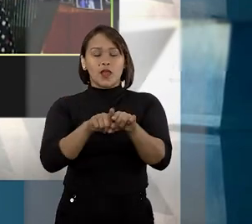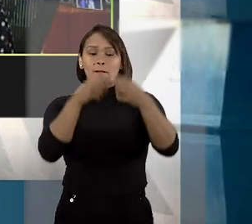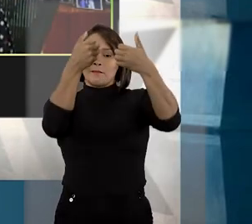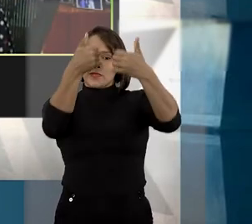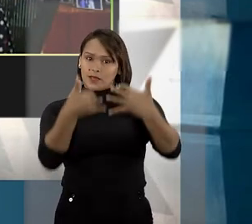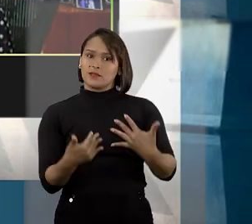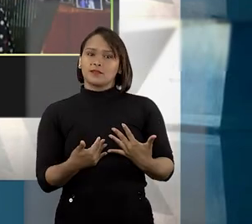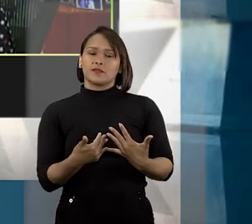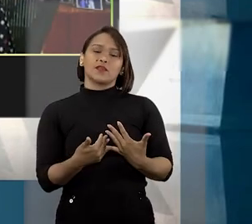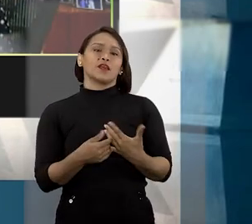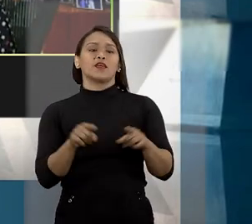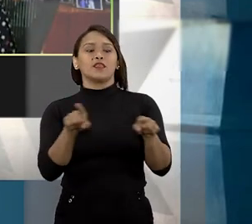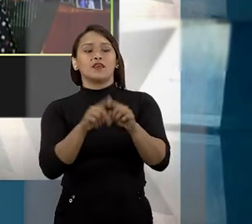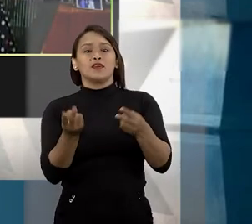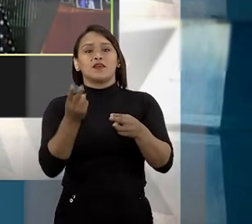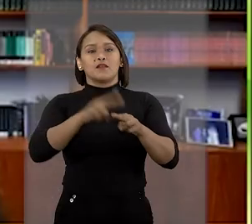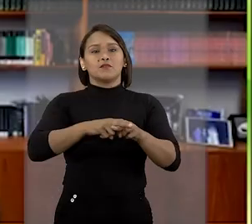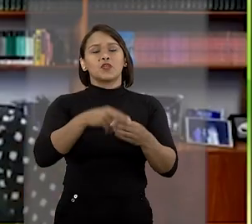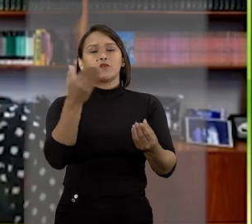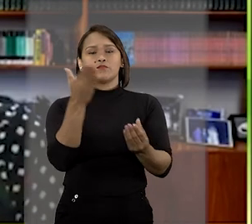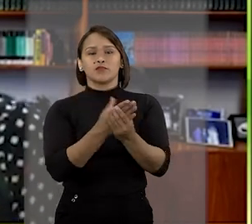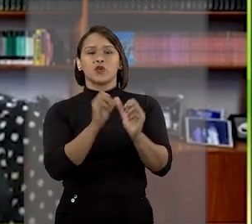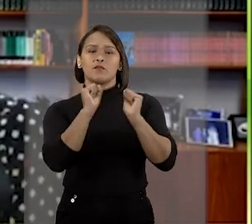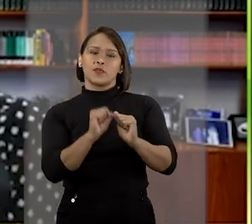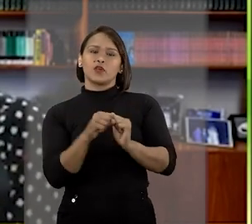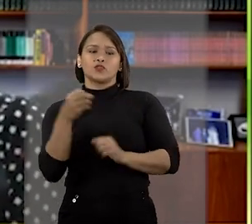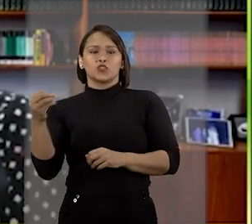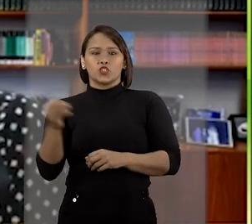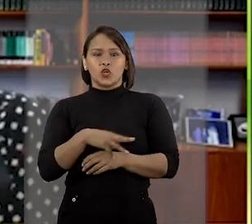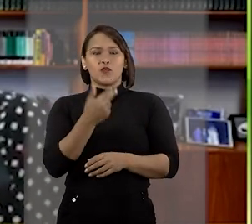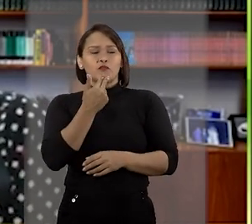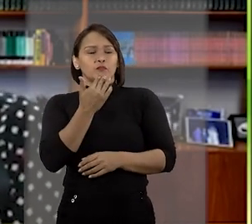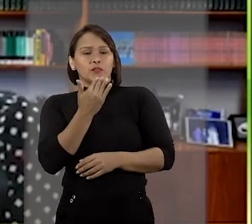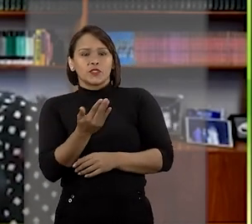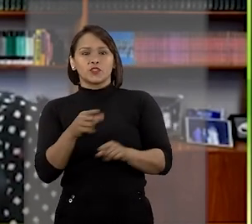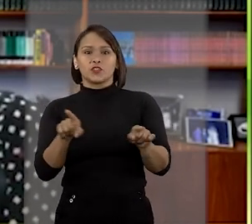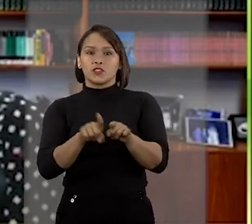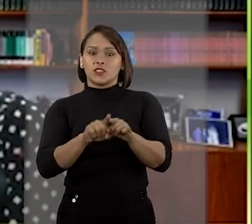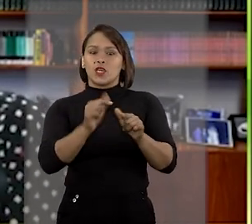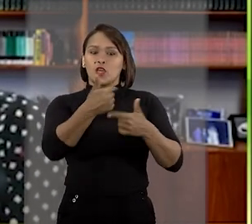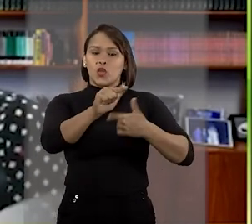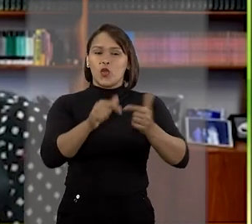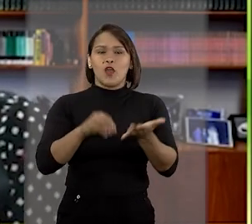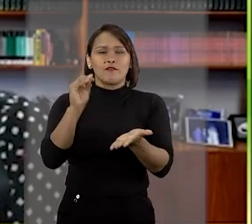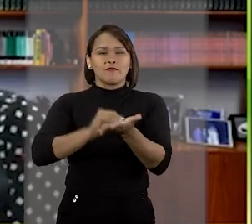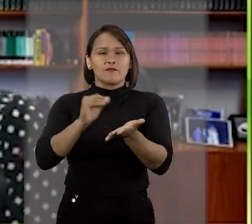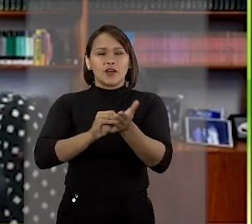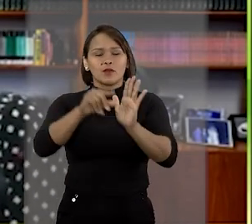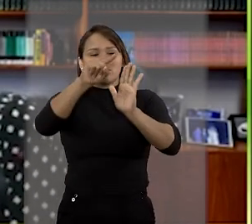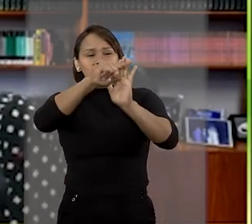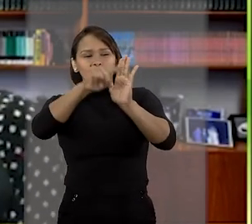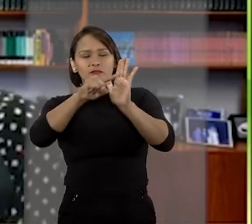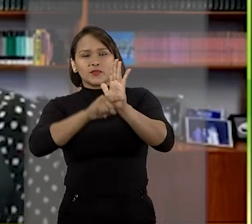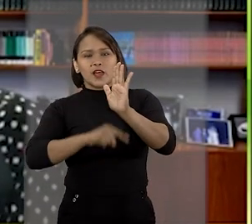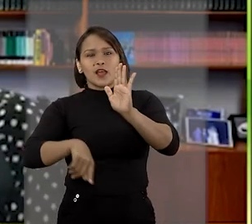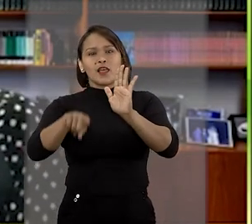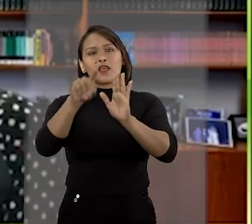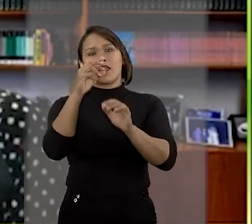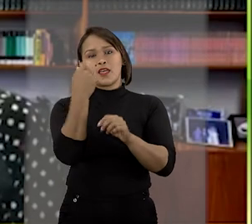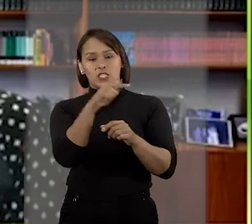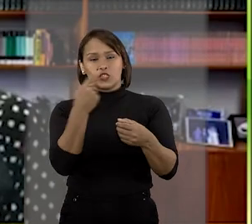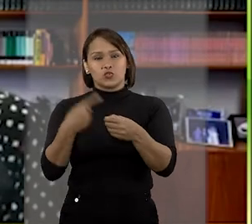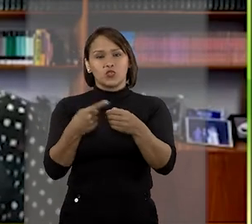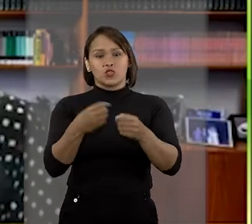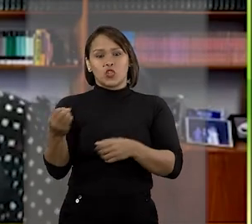desde que fundamentadas, e que a prisão processual poderá ser novamente decretada em caso de descumprimento ou da